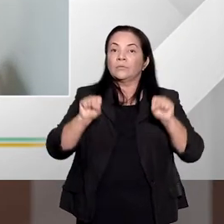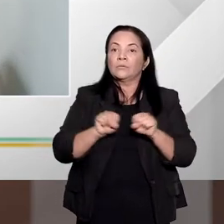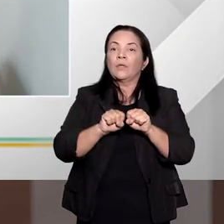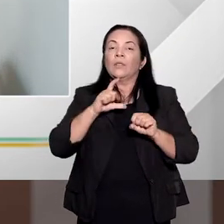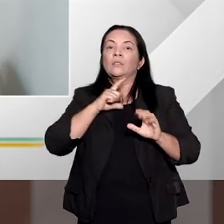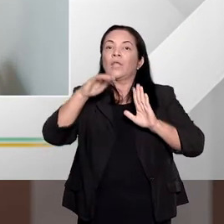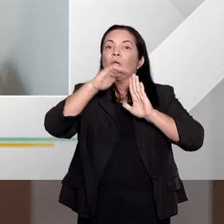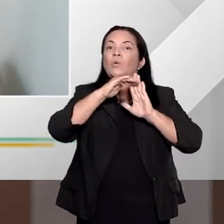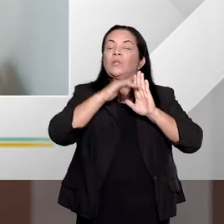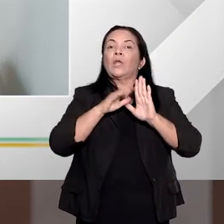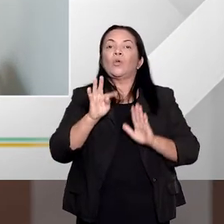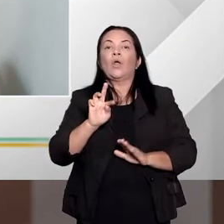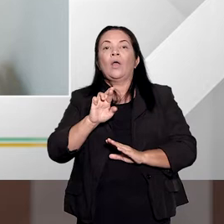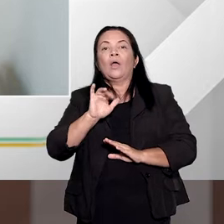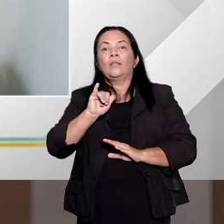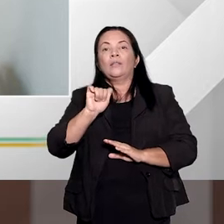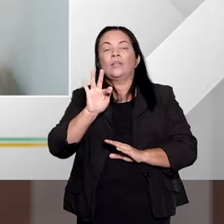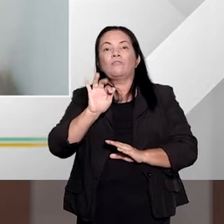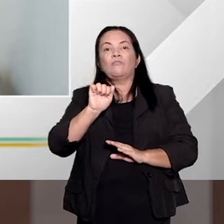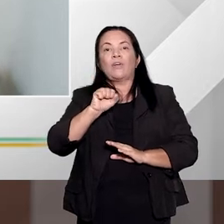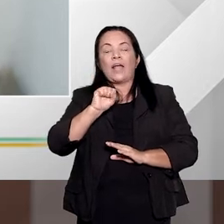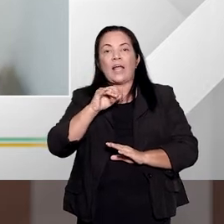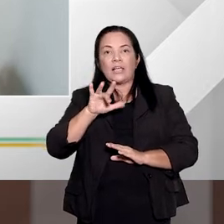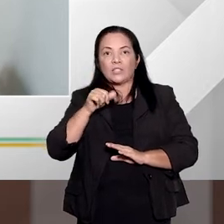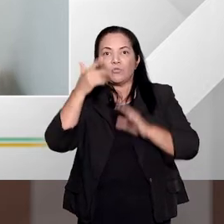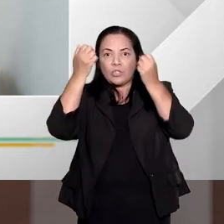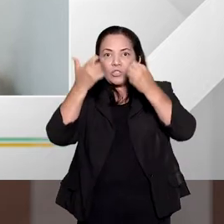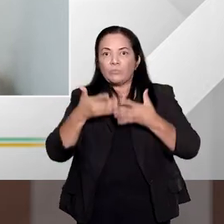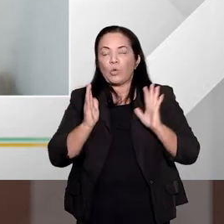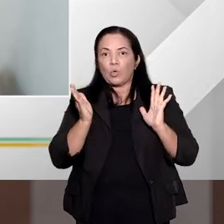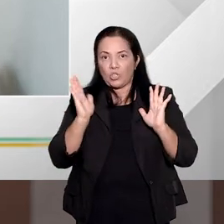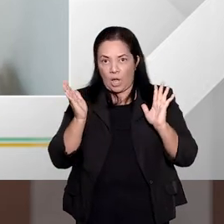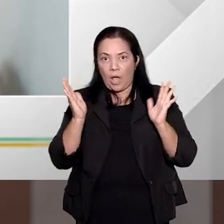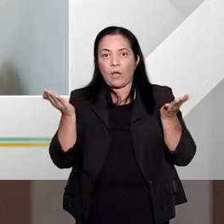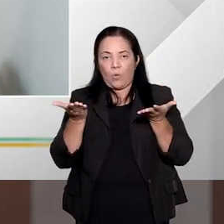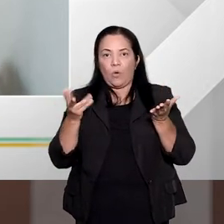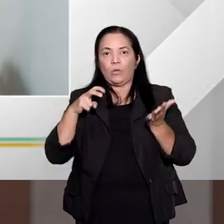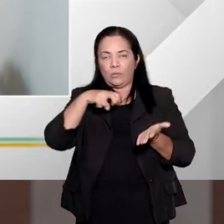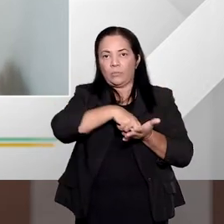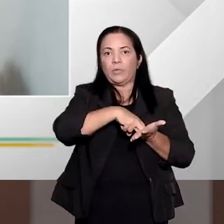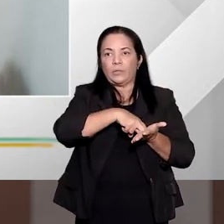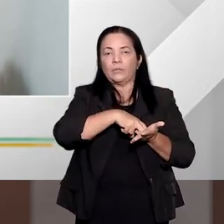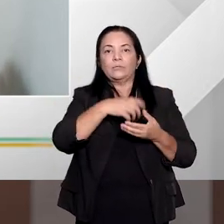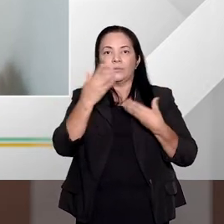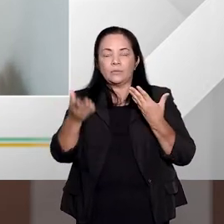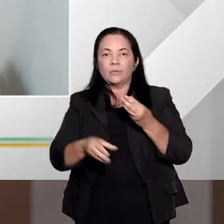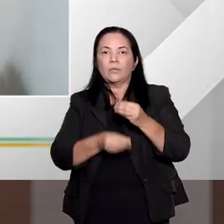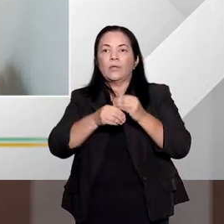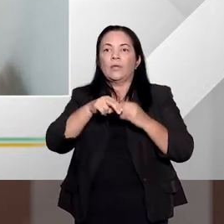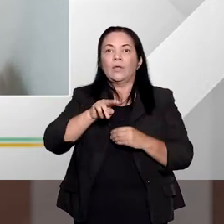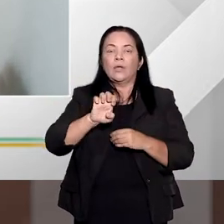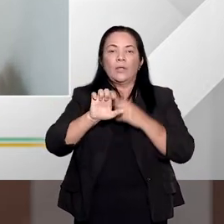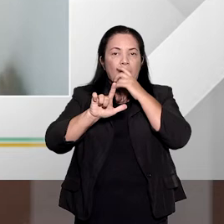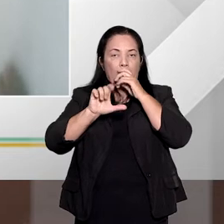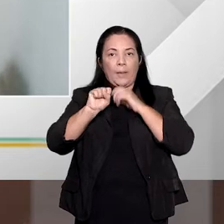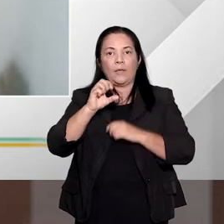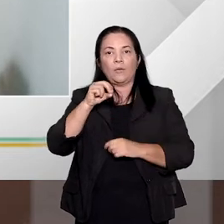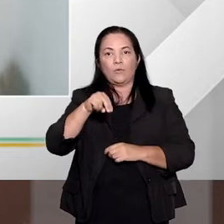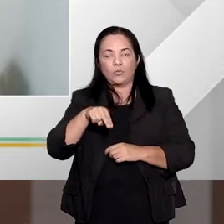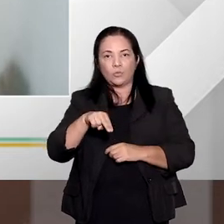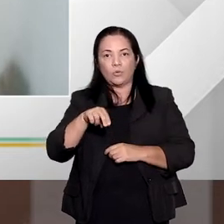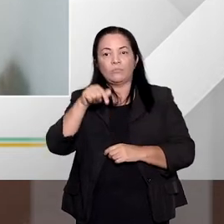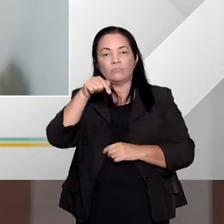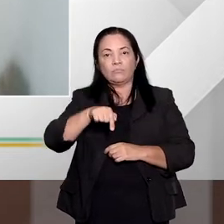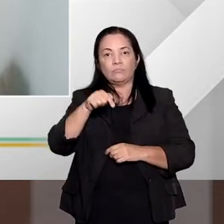ou critério trifásico, de aplicação da pena, como a gente já vem falando aí, né, então, foi instituído por Nelson Hungria e